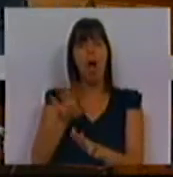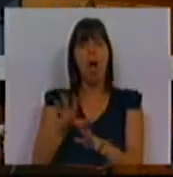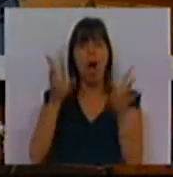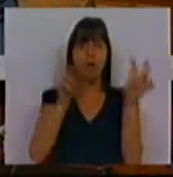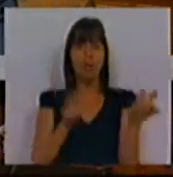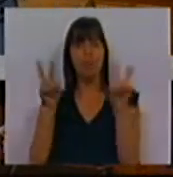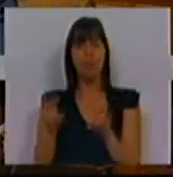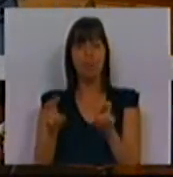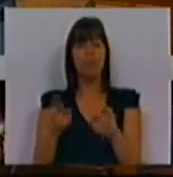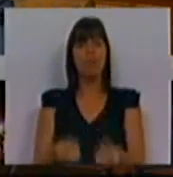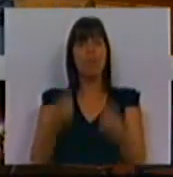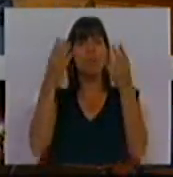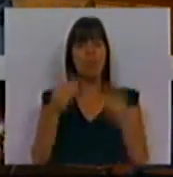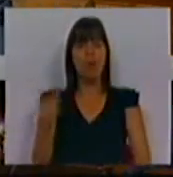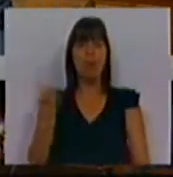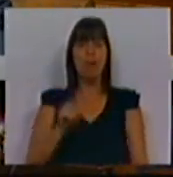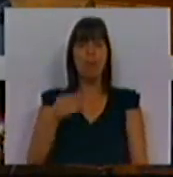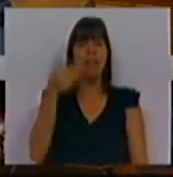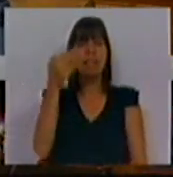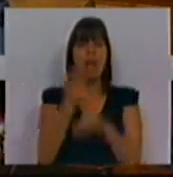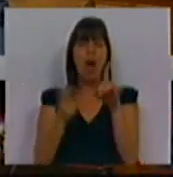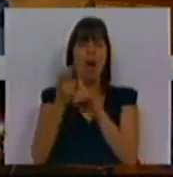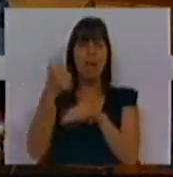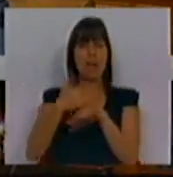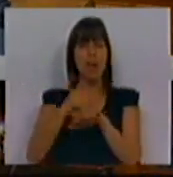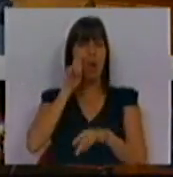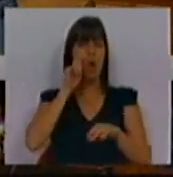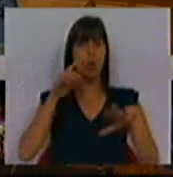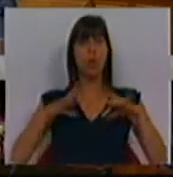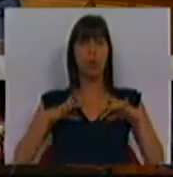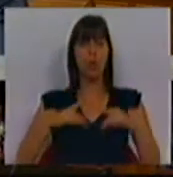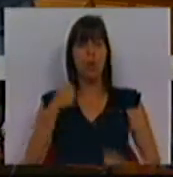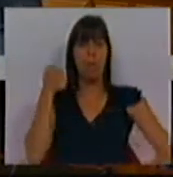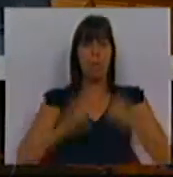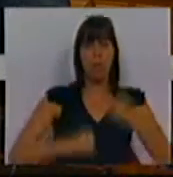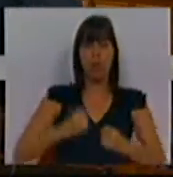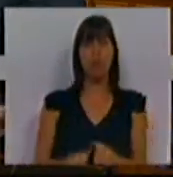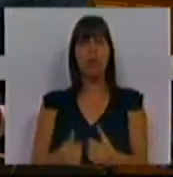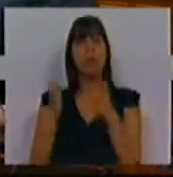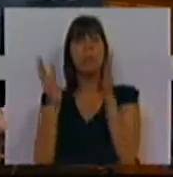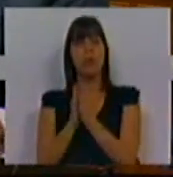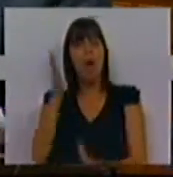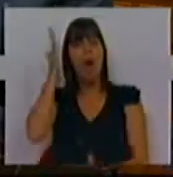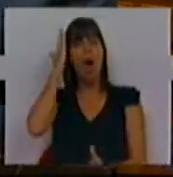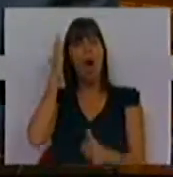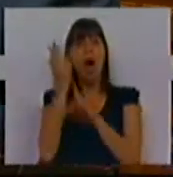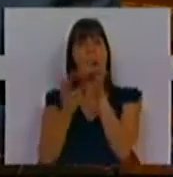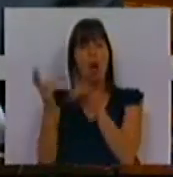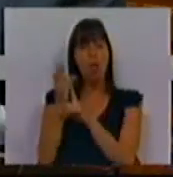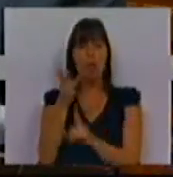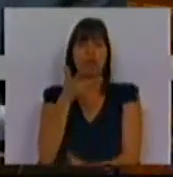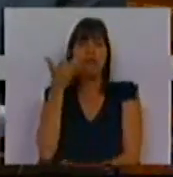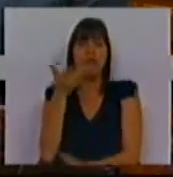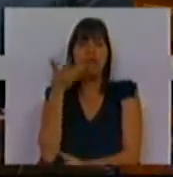matéria. Ao fim de sete aumentos, com o setor do turismo a protestar, toda a gente a achar os aumentos